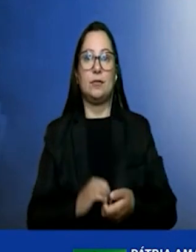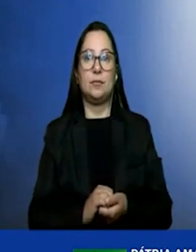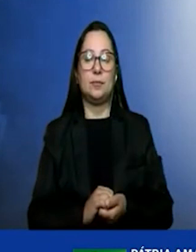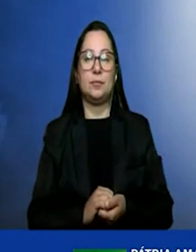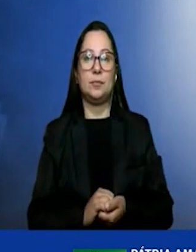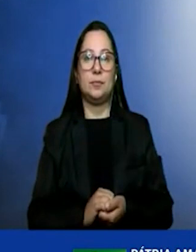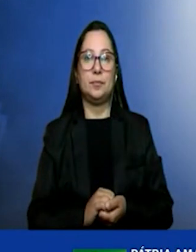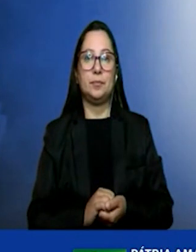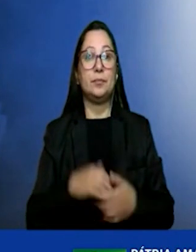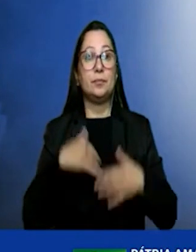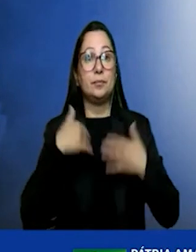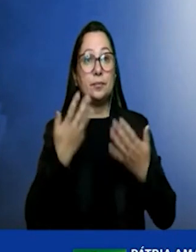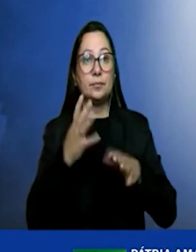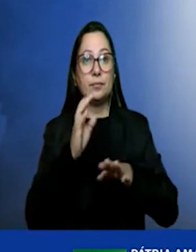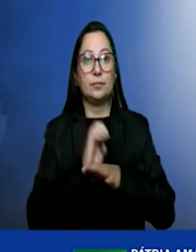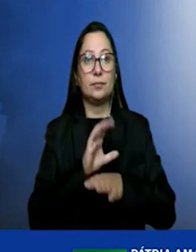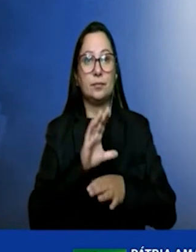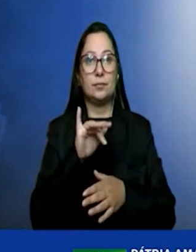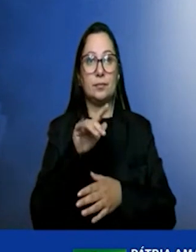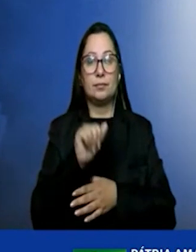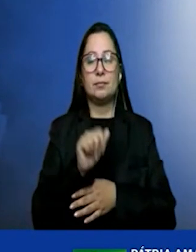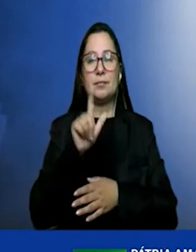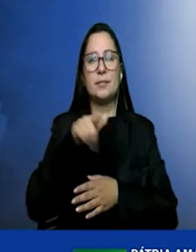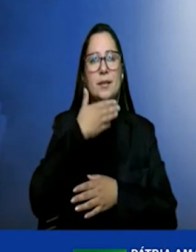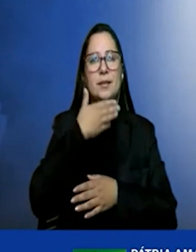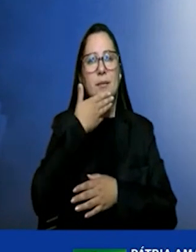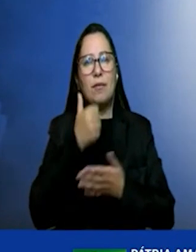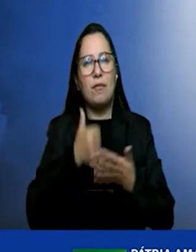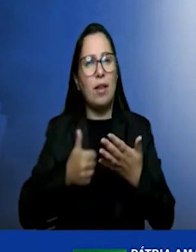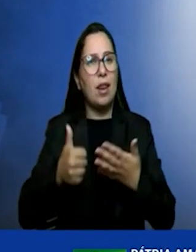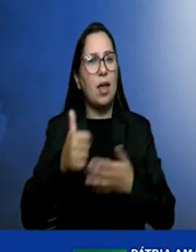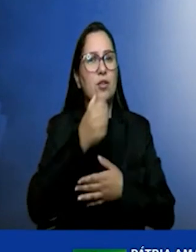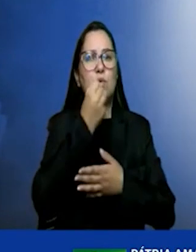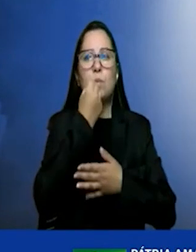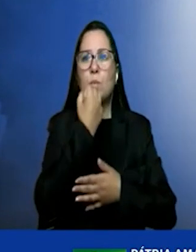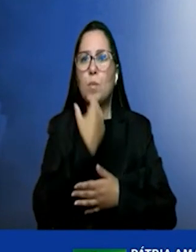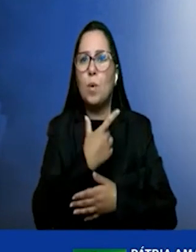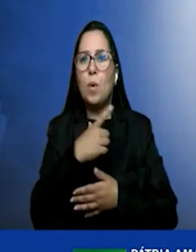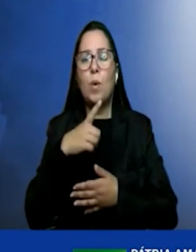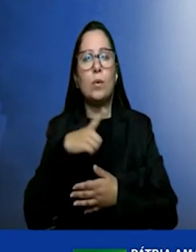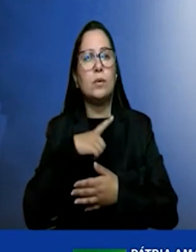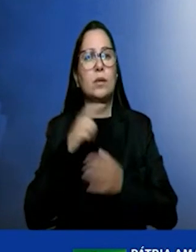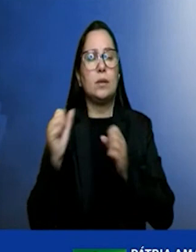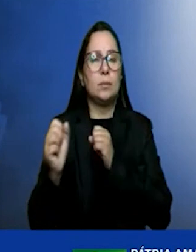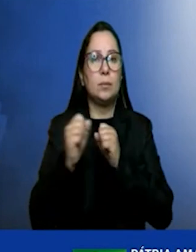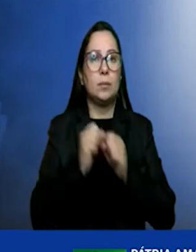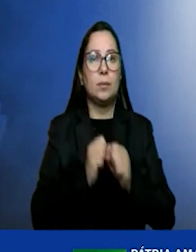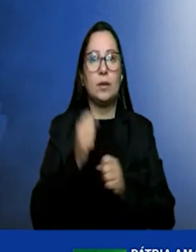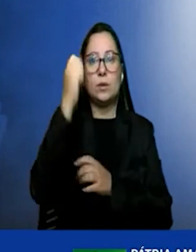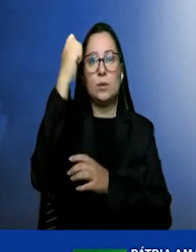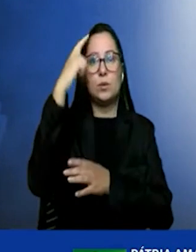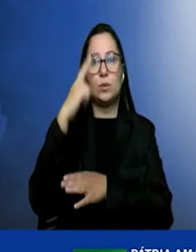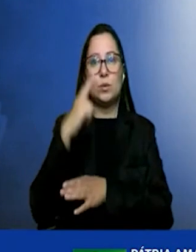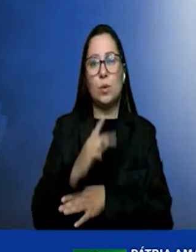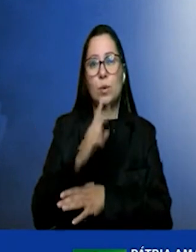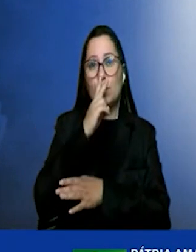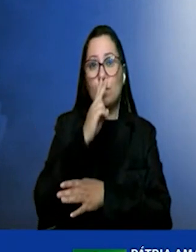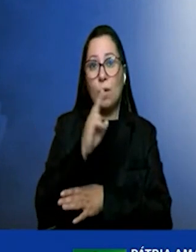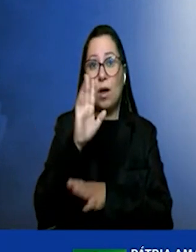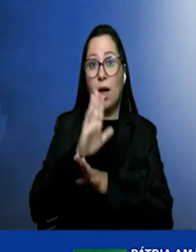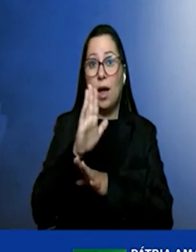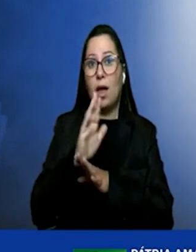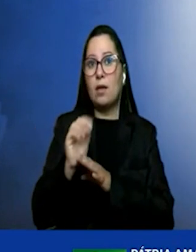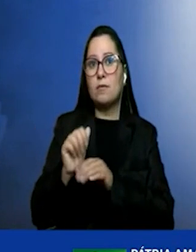Ceará altamente privilegiado com potencial solar muitas vezes superior a toda